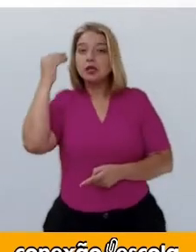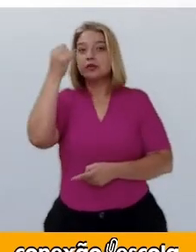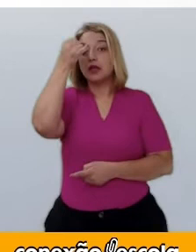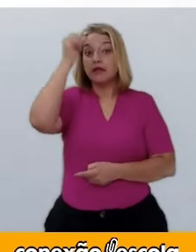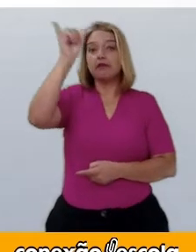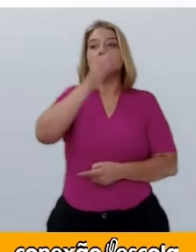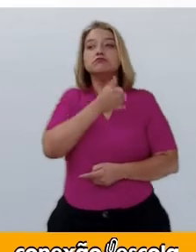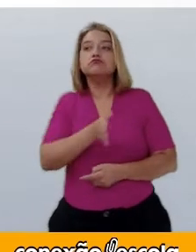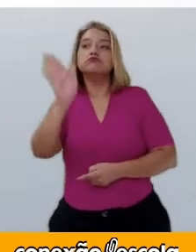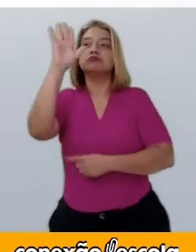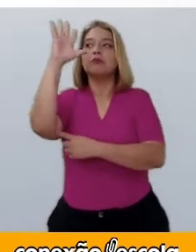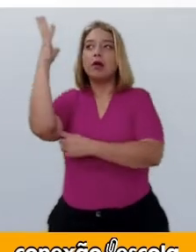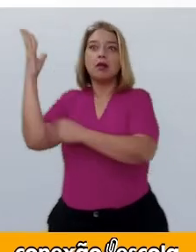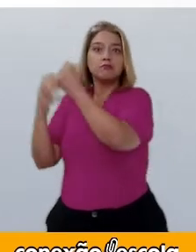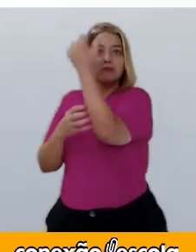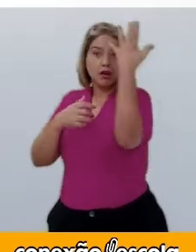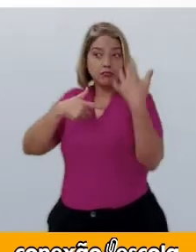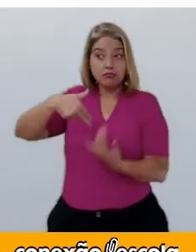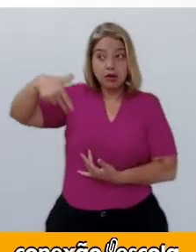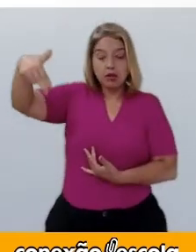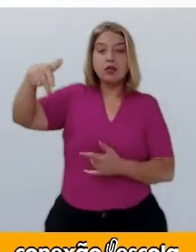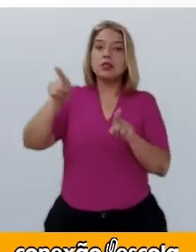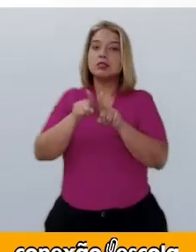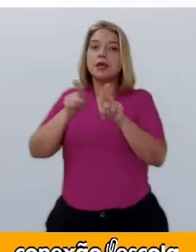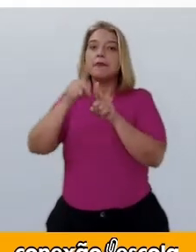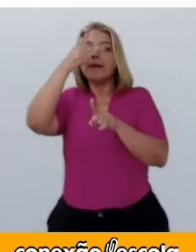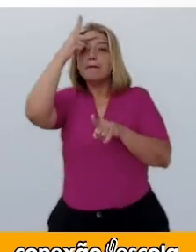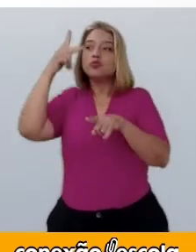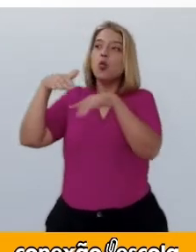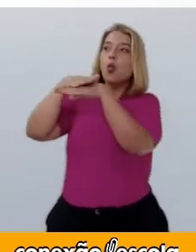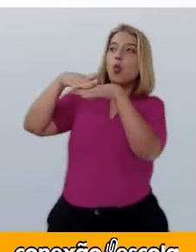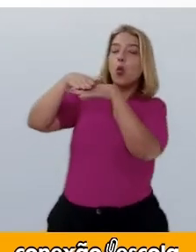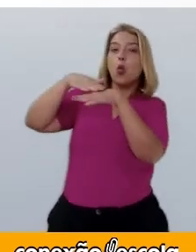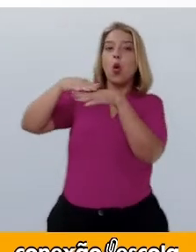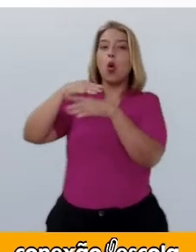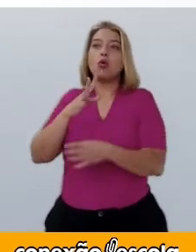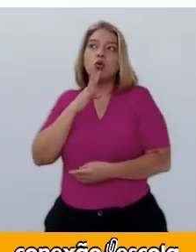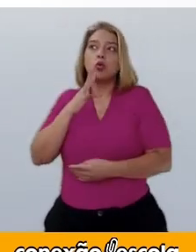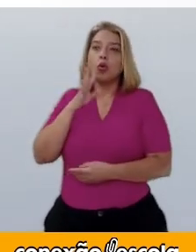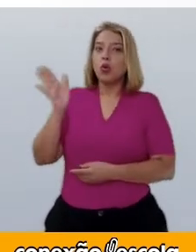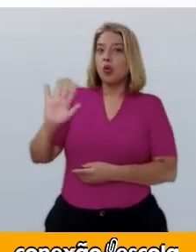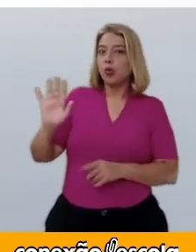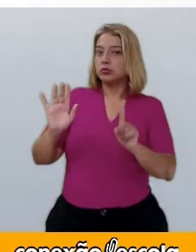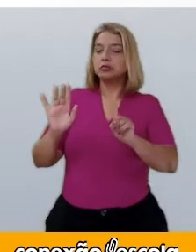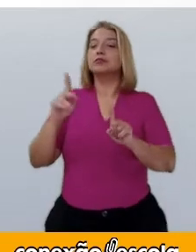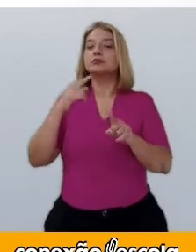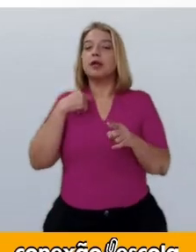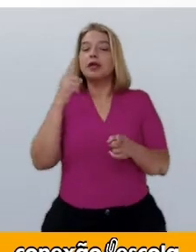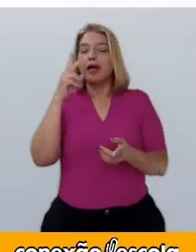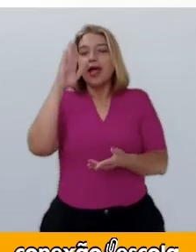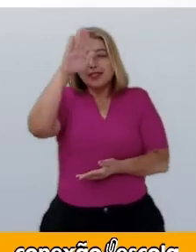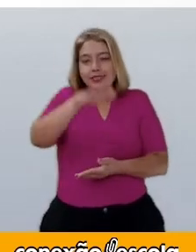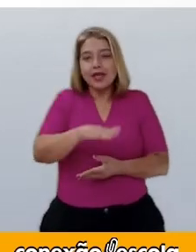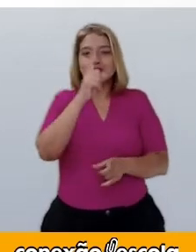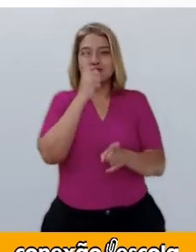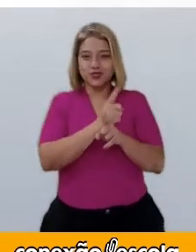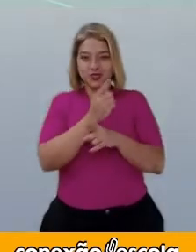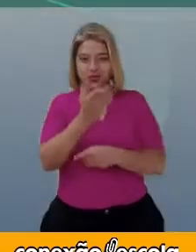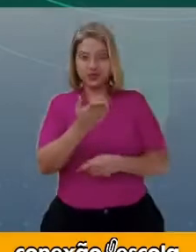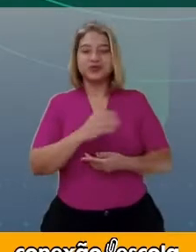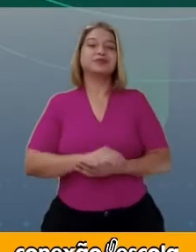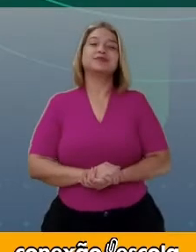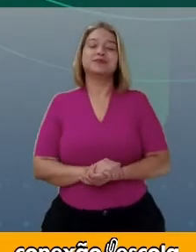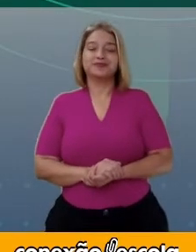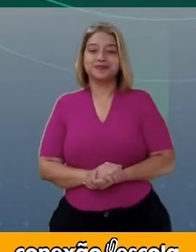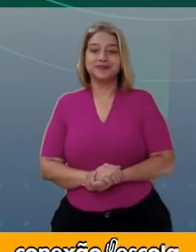a floresta e nunca fale com estranhos. Nos vemos mais tarde. Temos